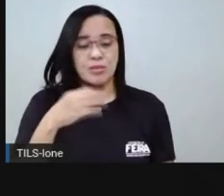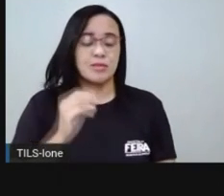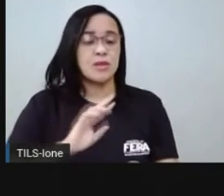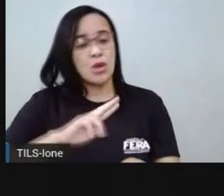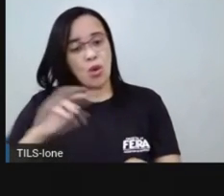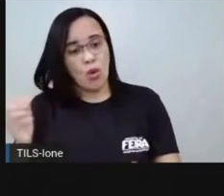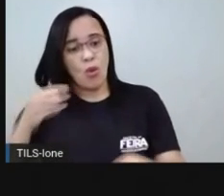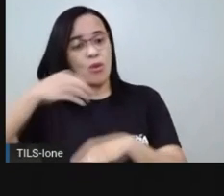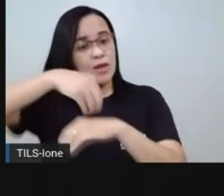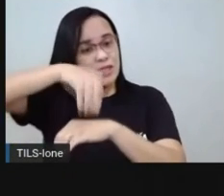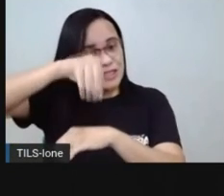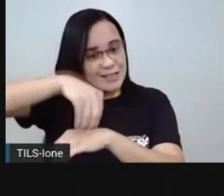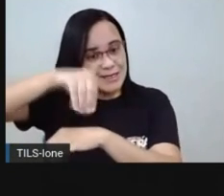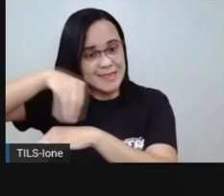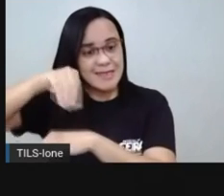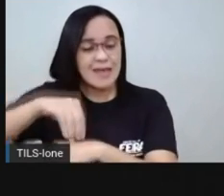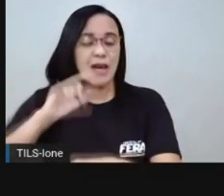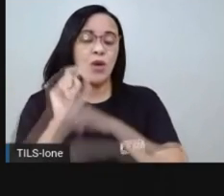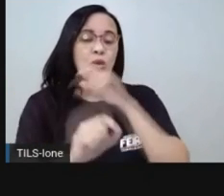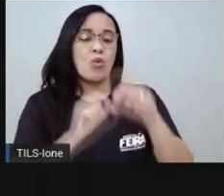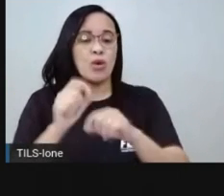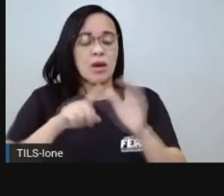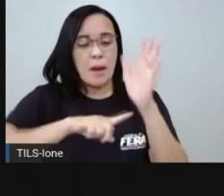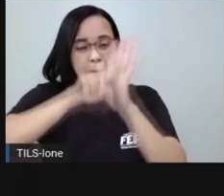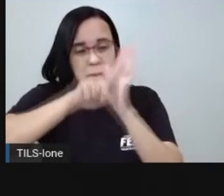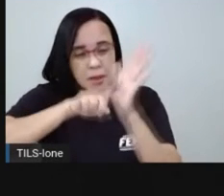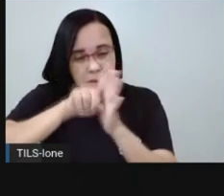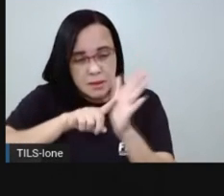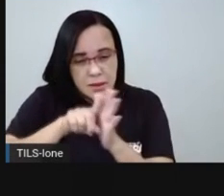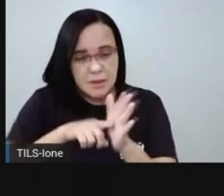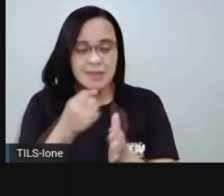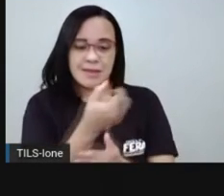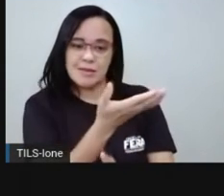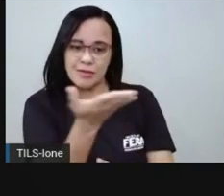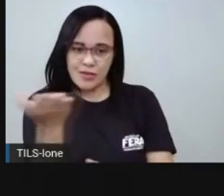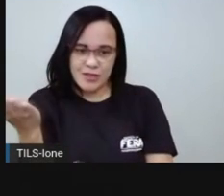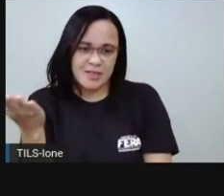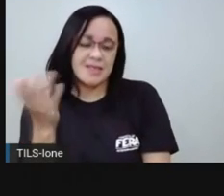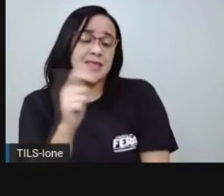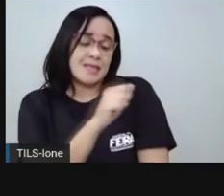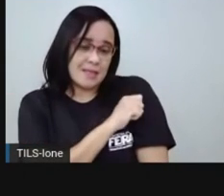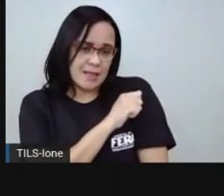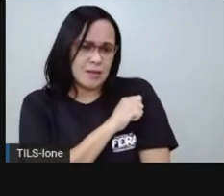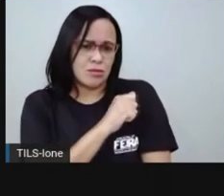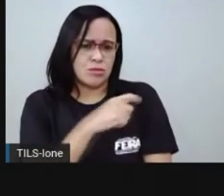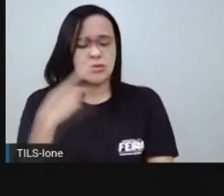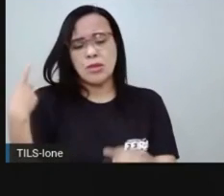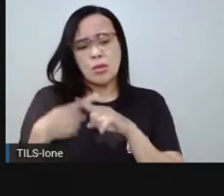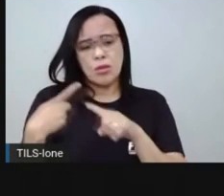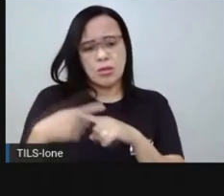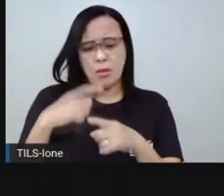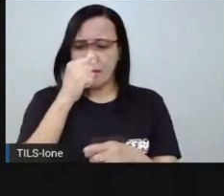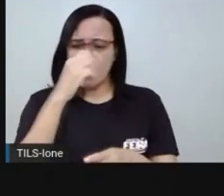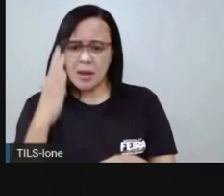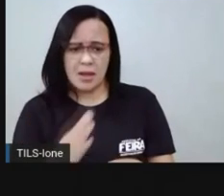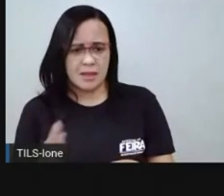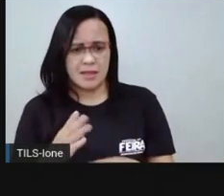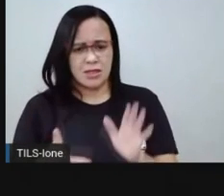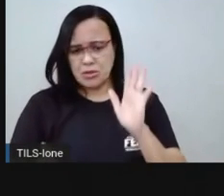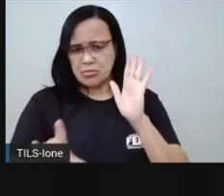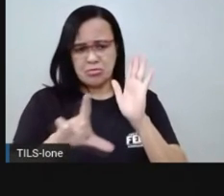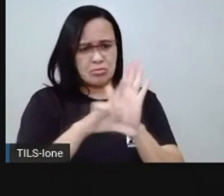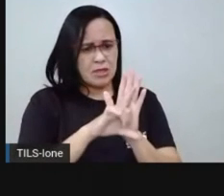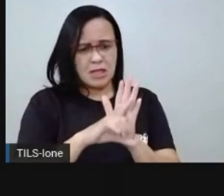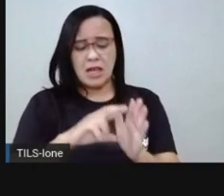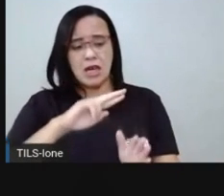porque ainda existe em nosso país muita violação dos direitos e que tal se